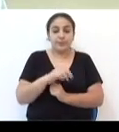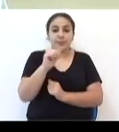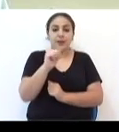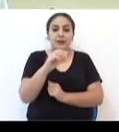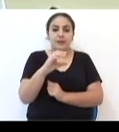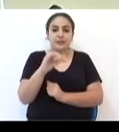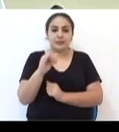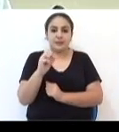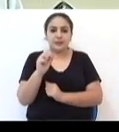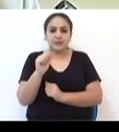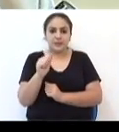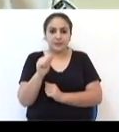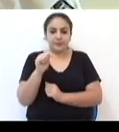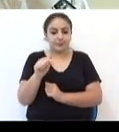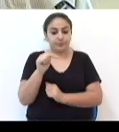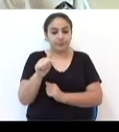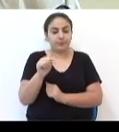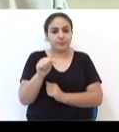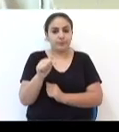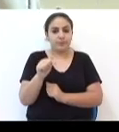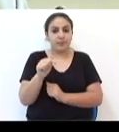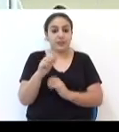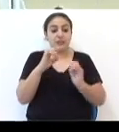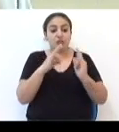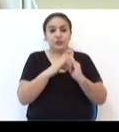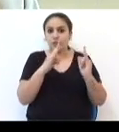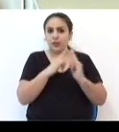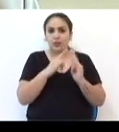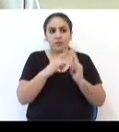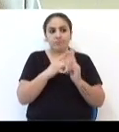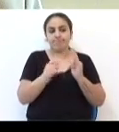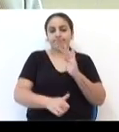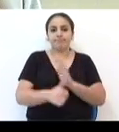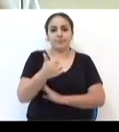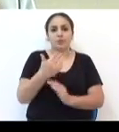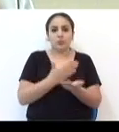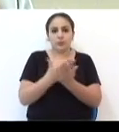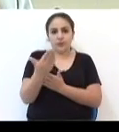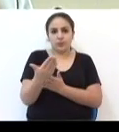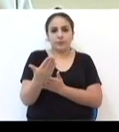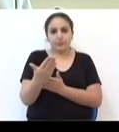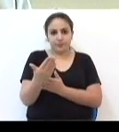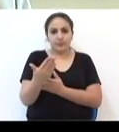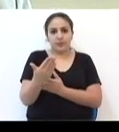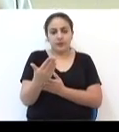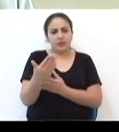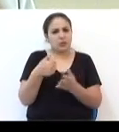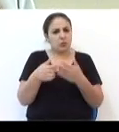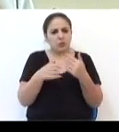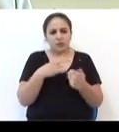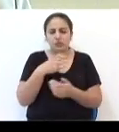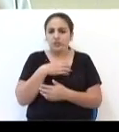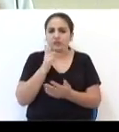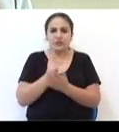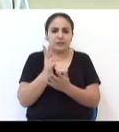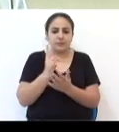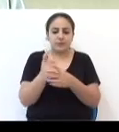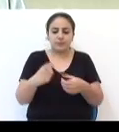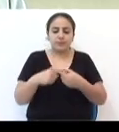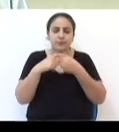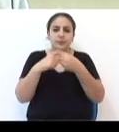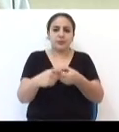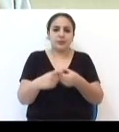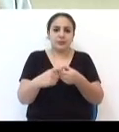a CISA, ela foi uma das entidades protagonistas, mas, de qualquer forma, sempre em